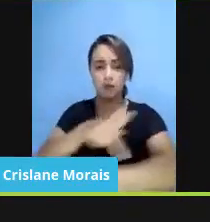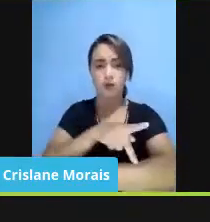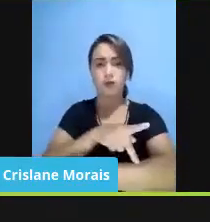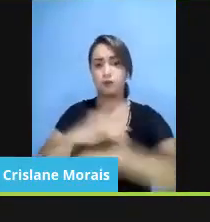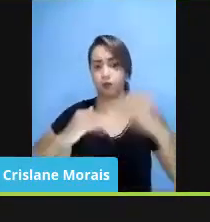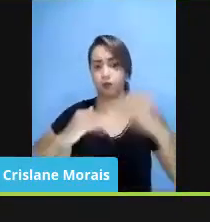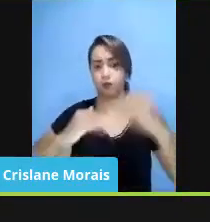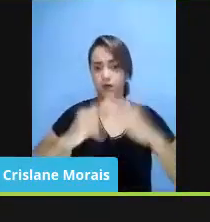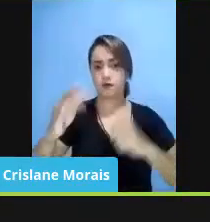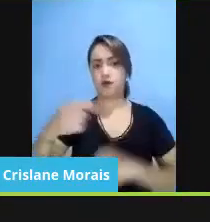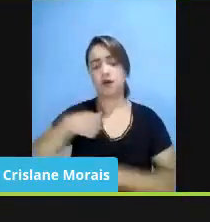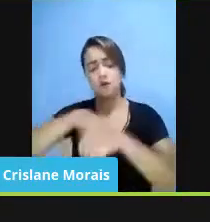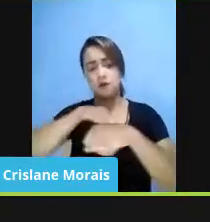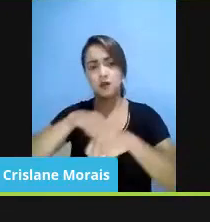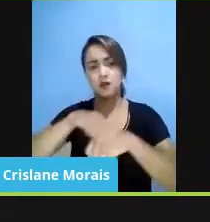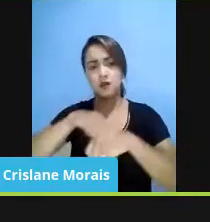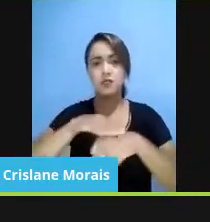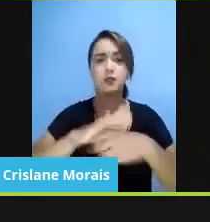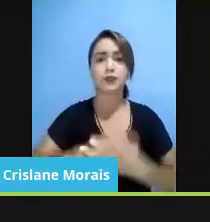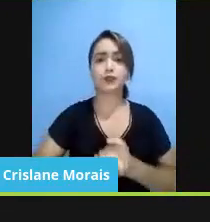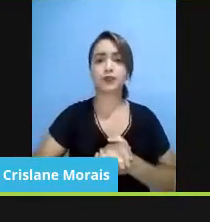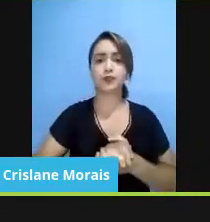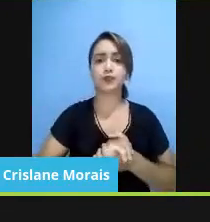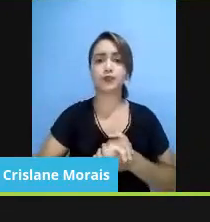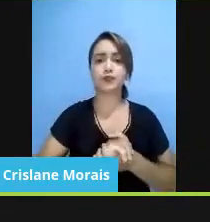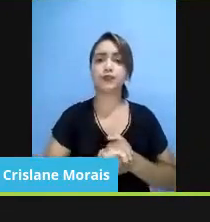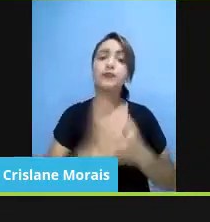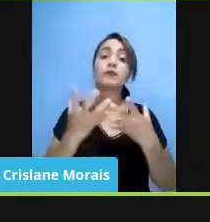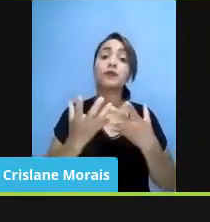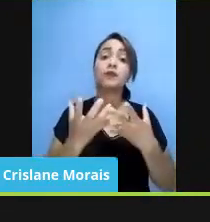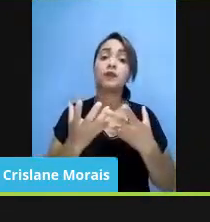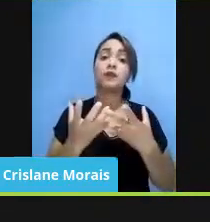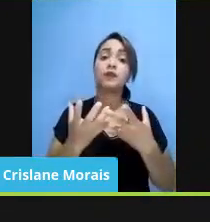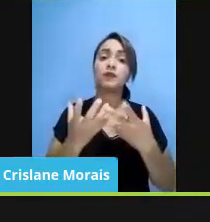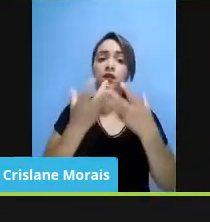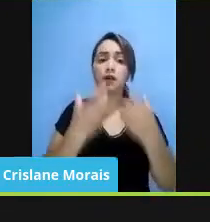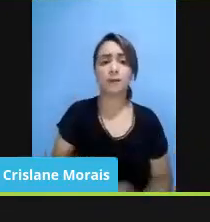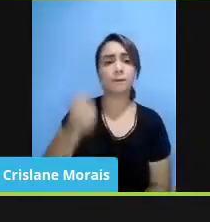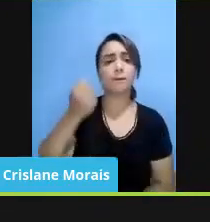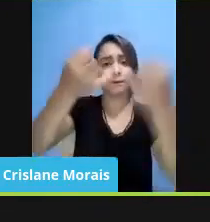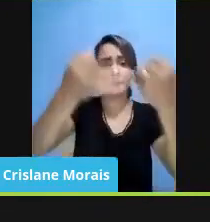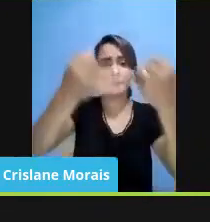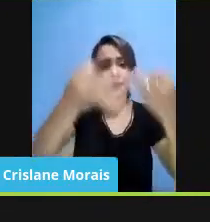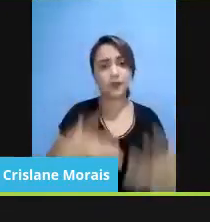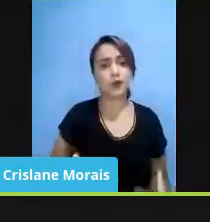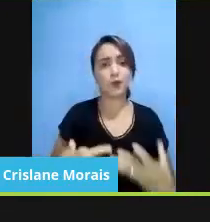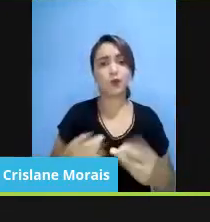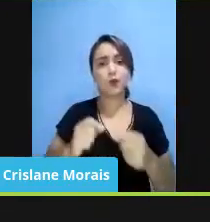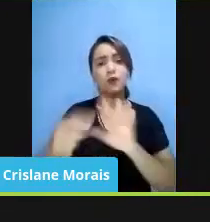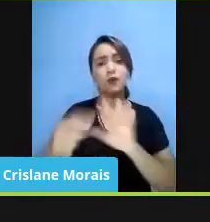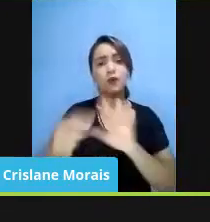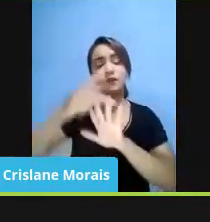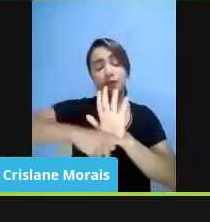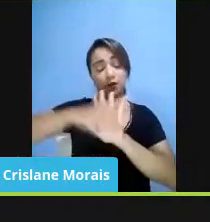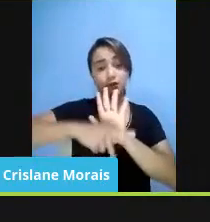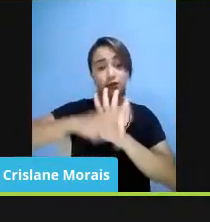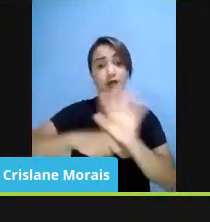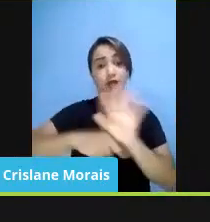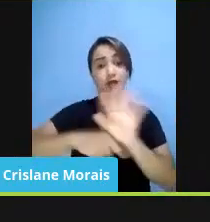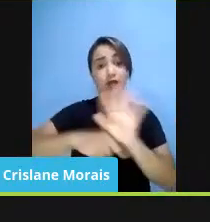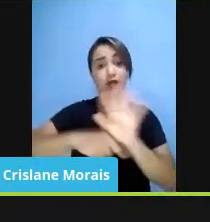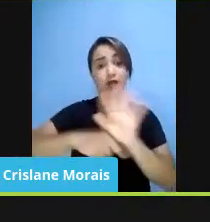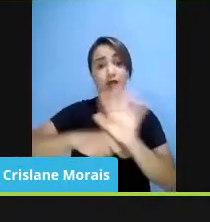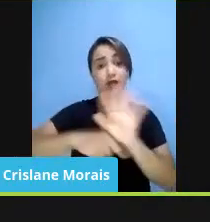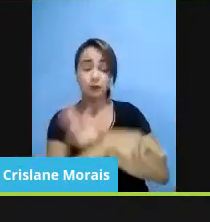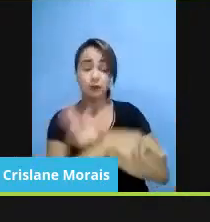concebeu intelectualmente esse projeto, eu perguntava para ele,